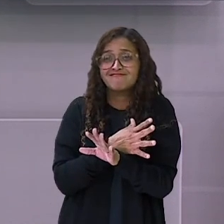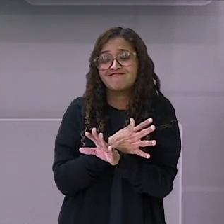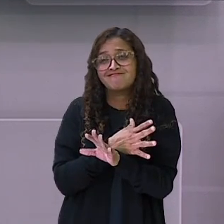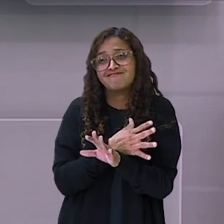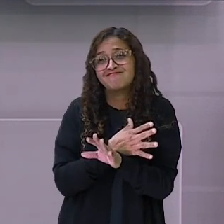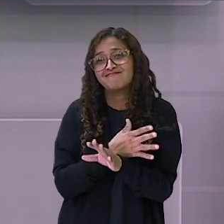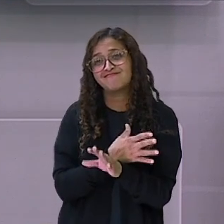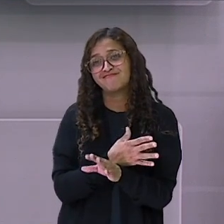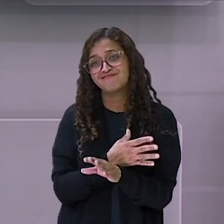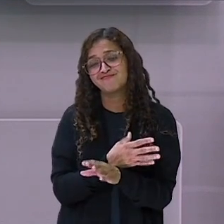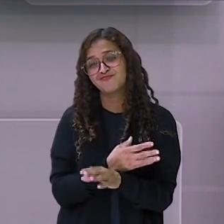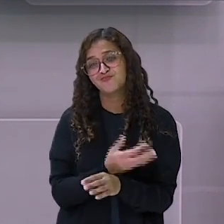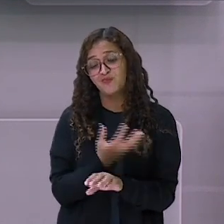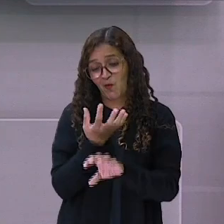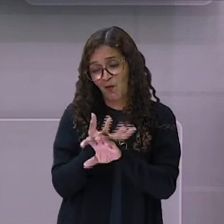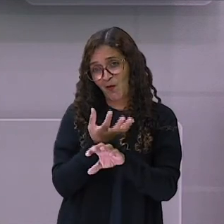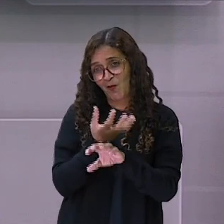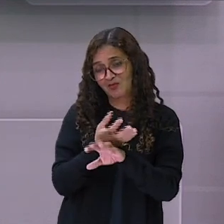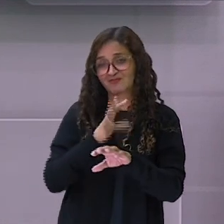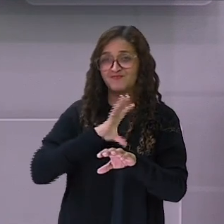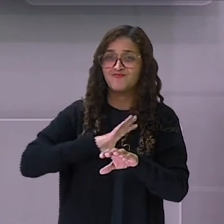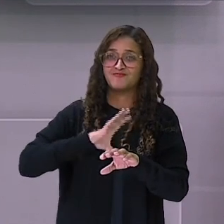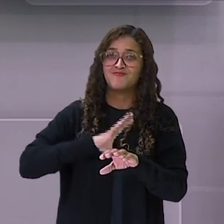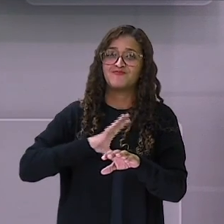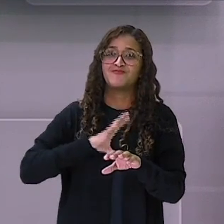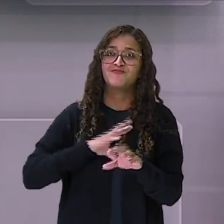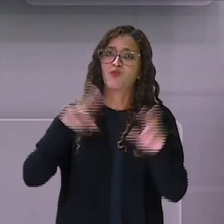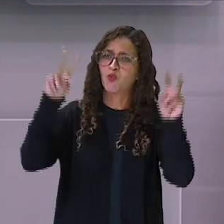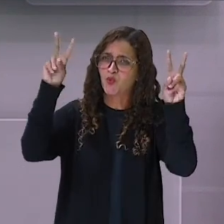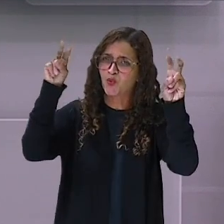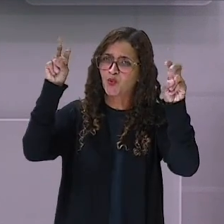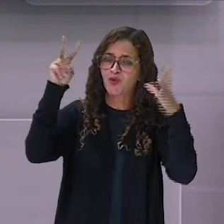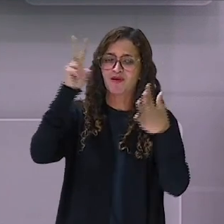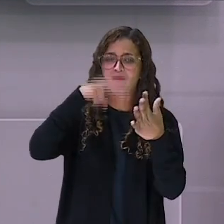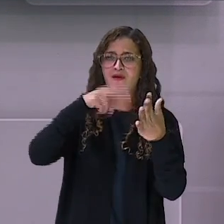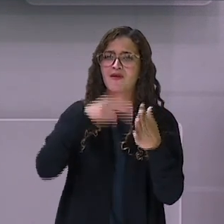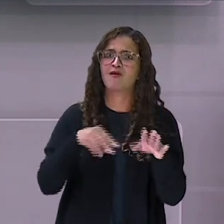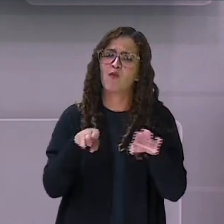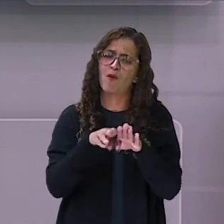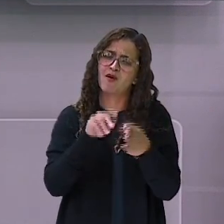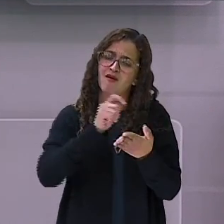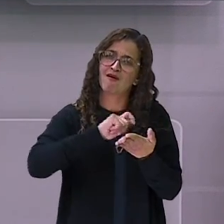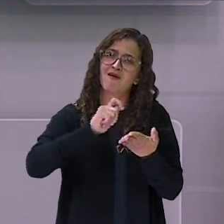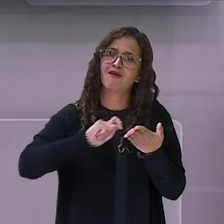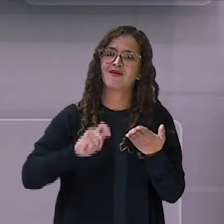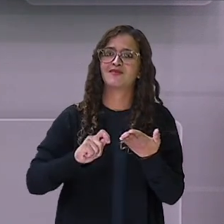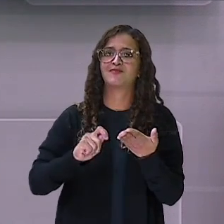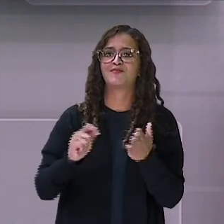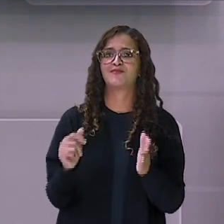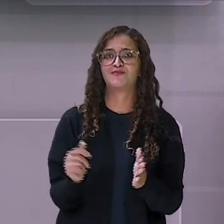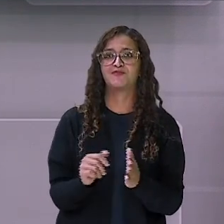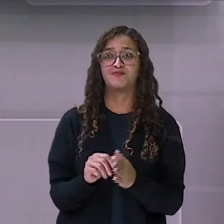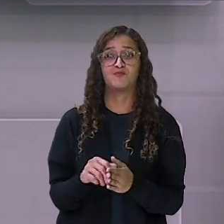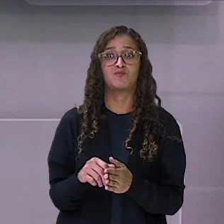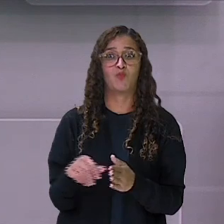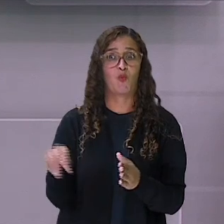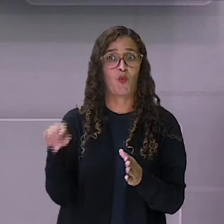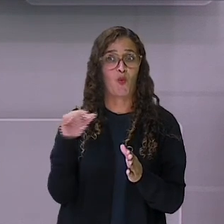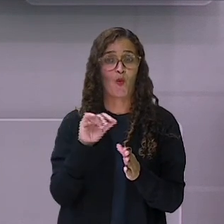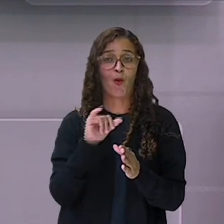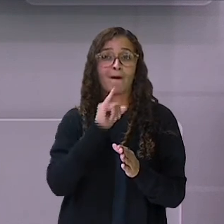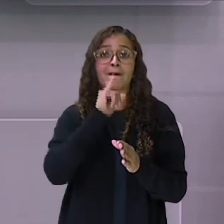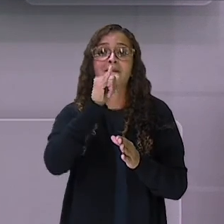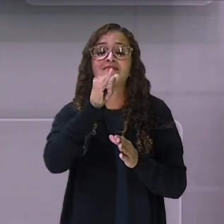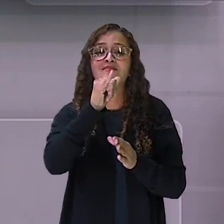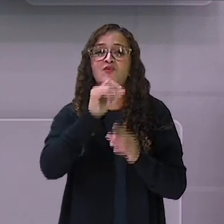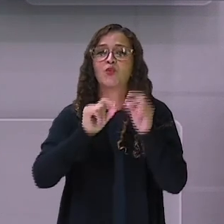uma aula de língua portuguesa. O nosso tema foi leitura e escrita. E nós falamos sobre o gênero textual fábula.